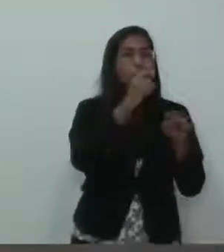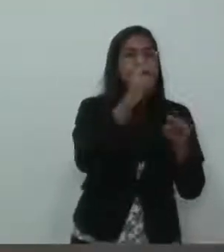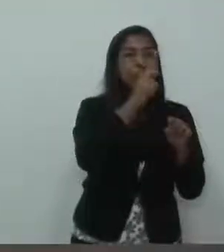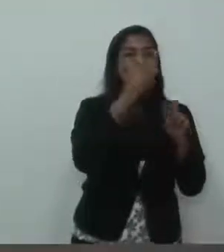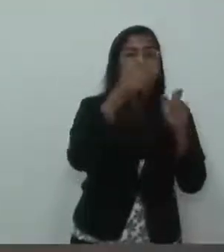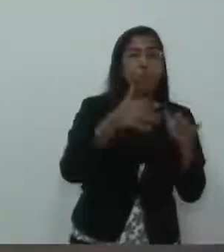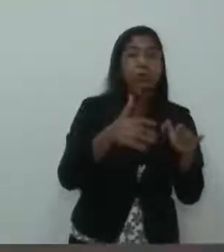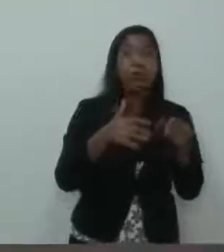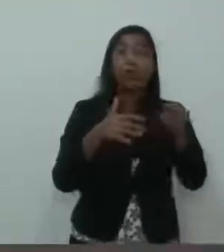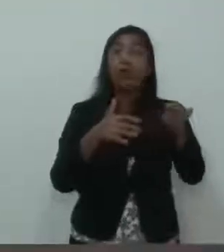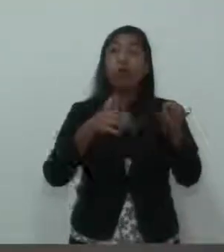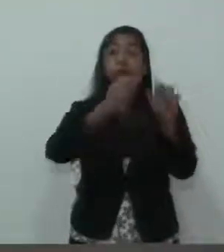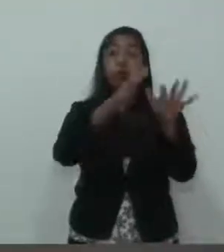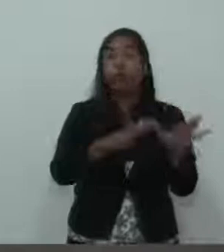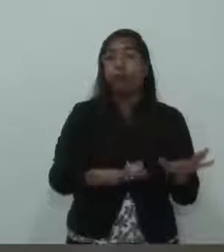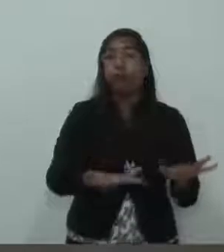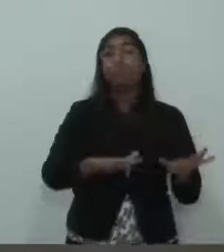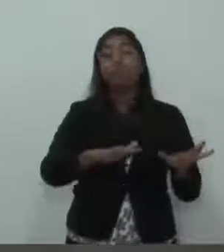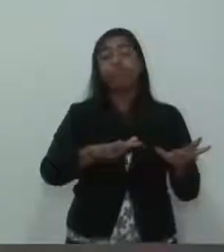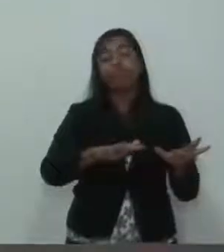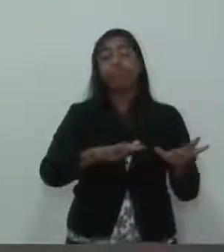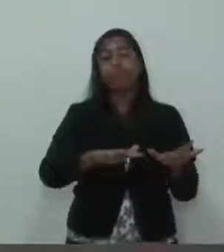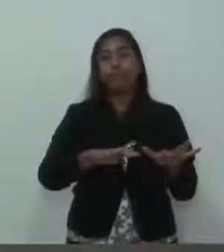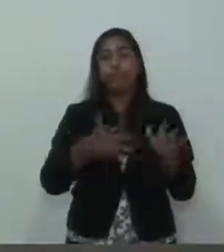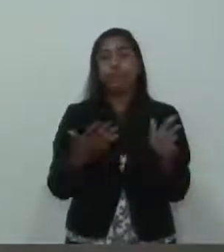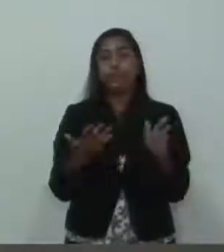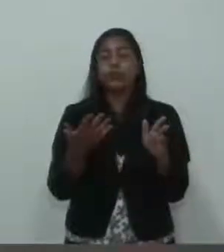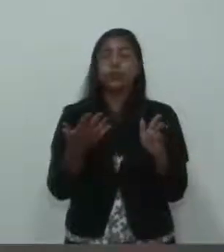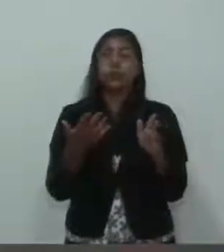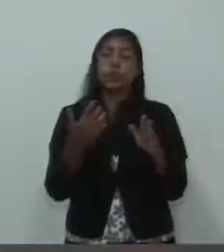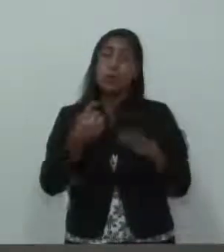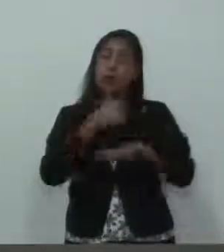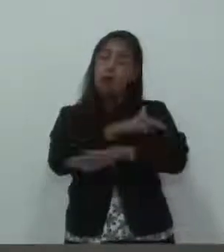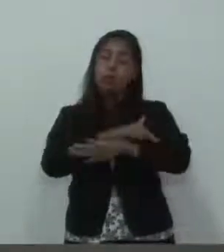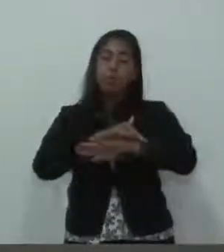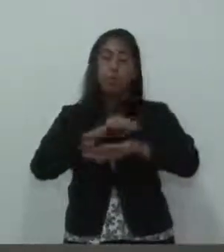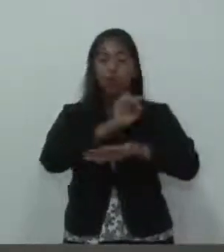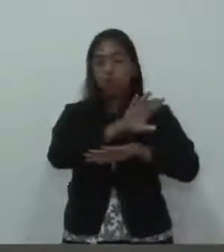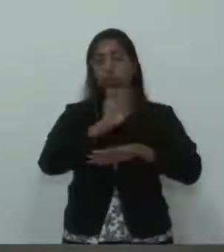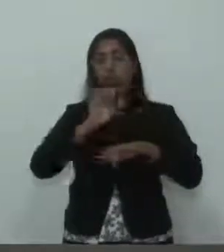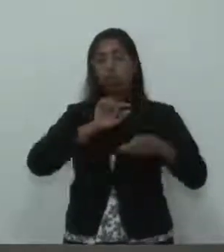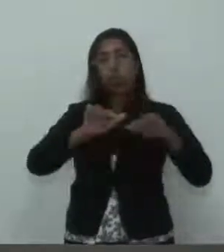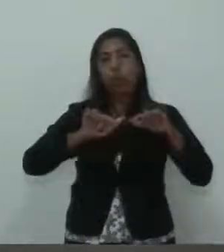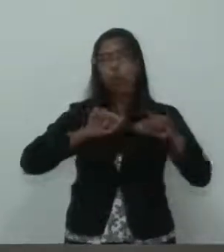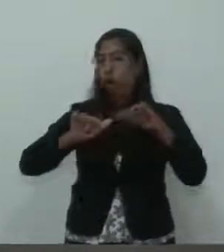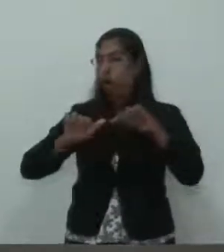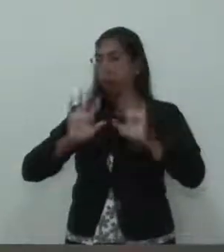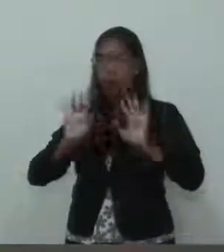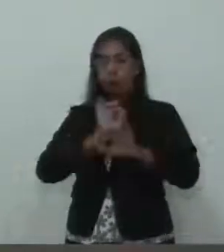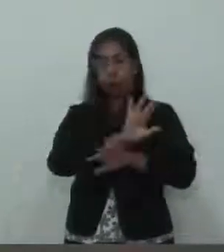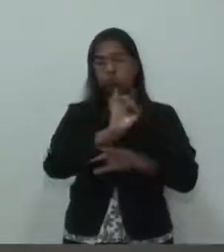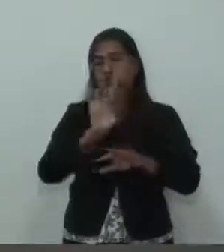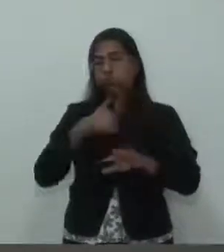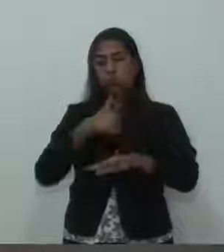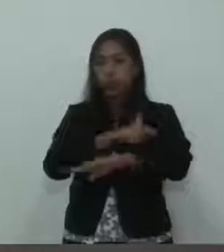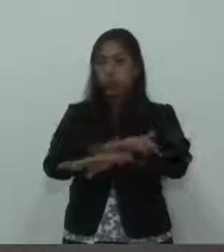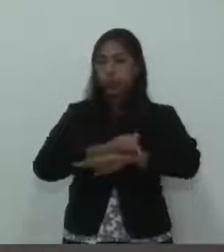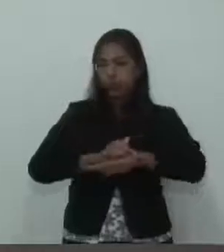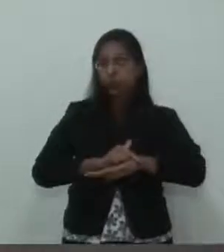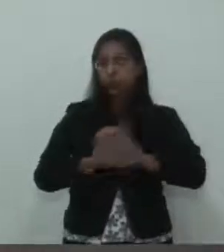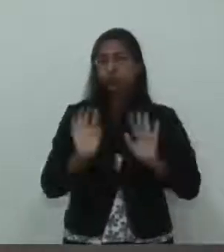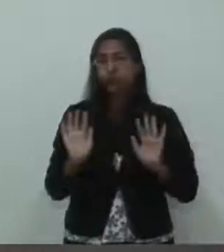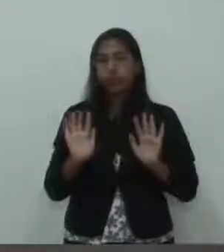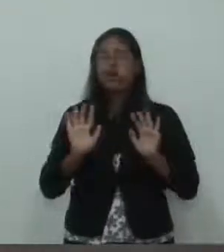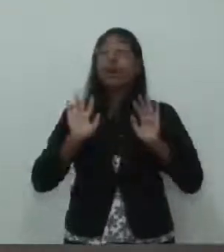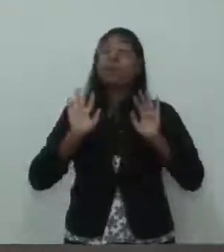é, sim. Eu volto a dizer, respeito a forma de trabalhar de cada um. Não estou aqui para julgar de forma alguma. Mas eu acho que a